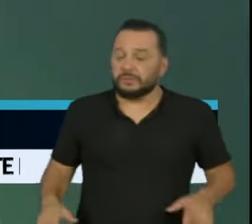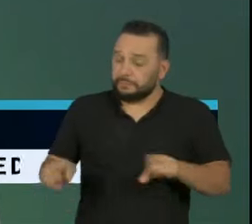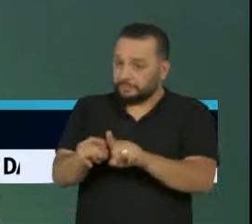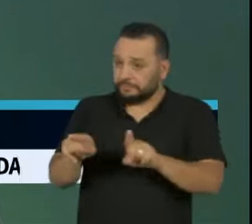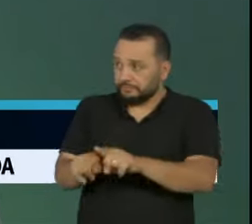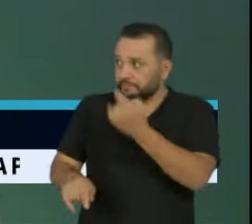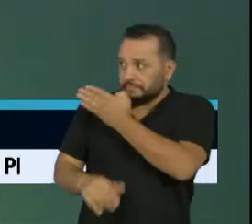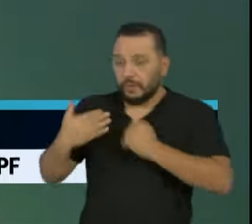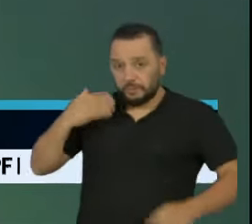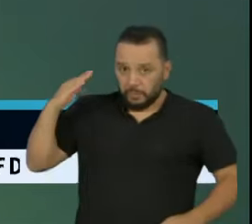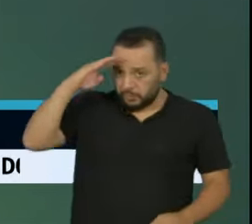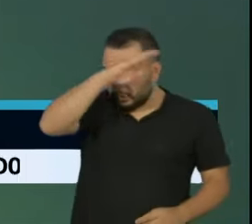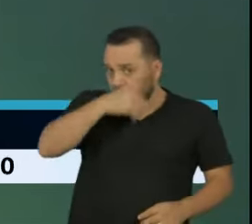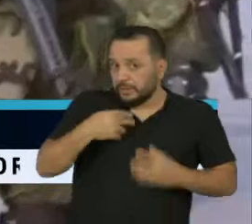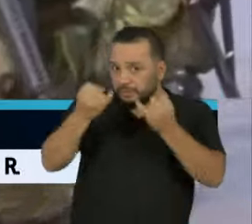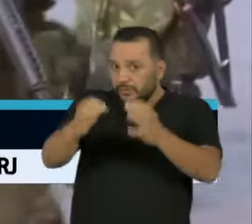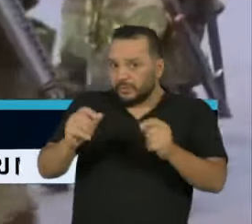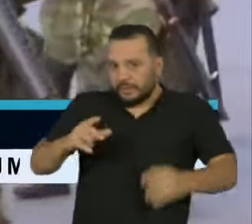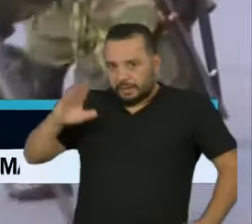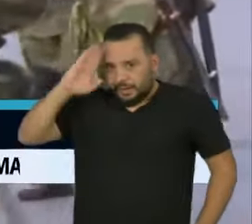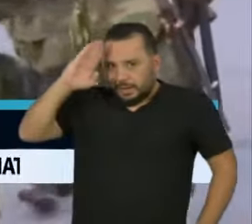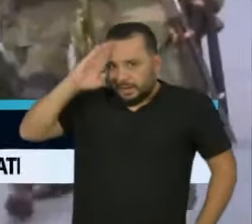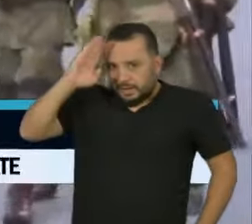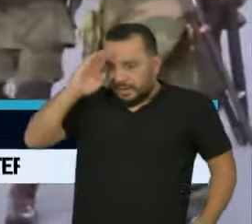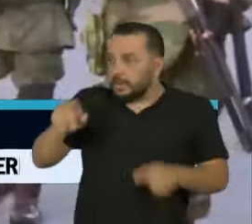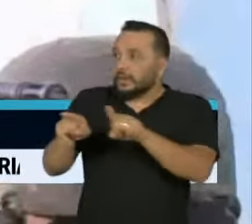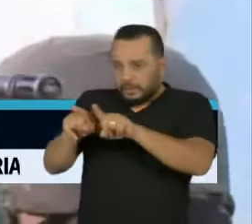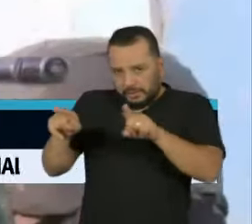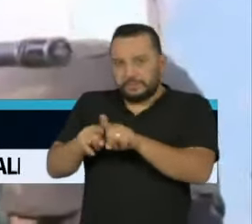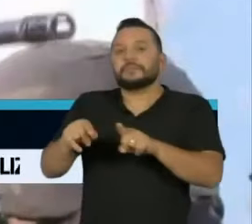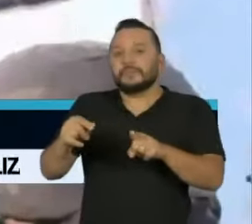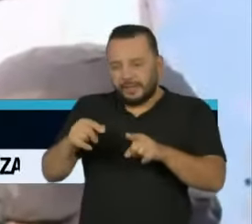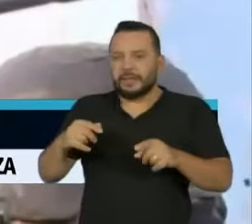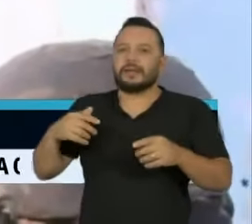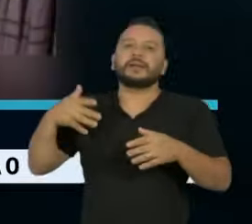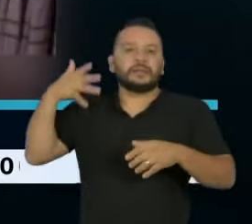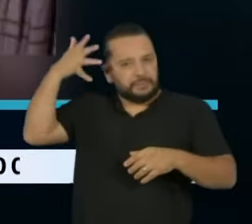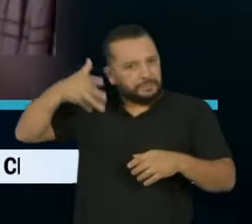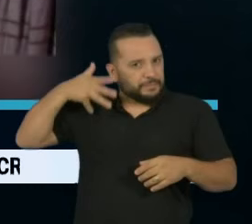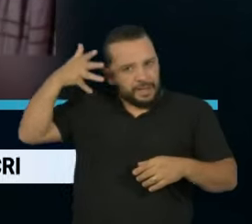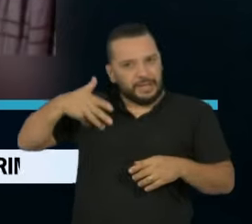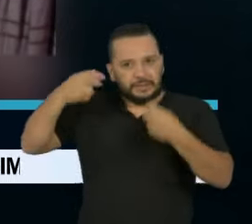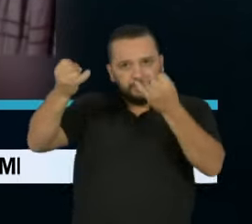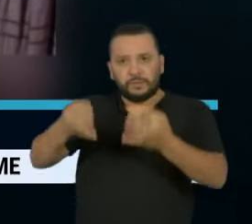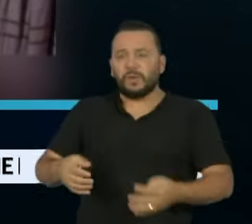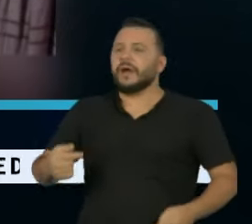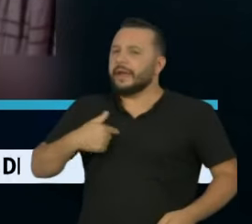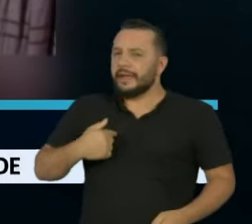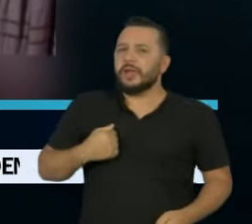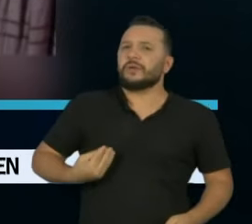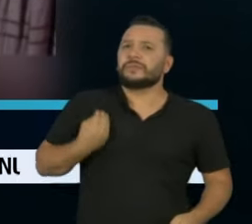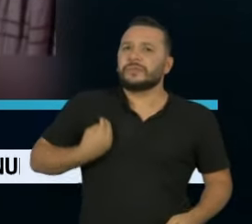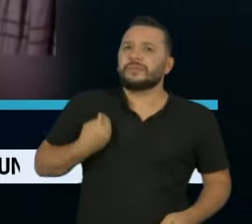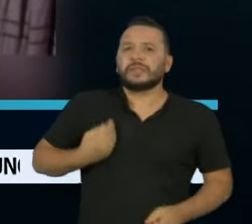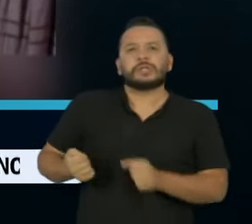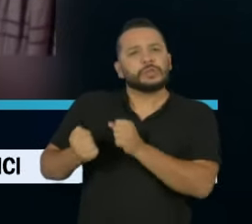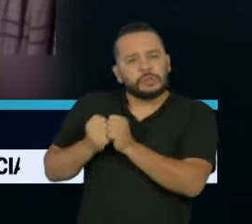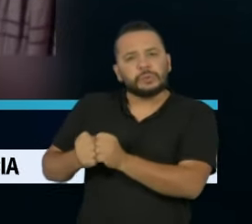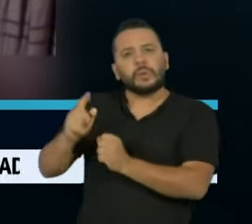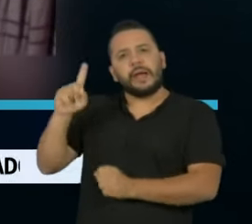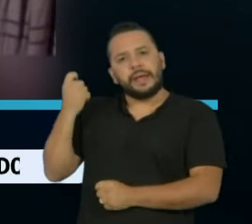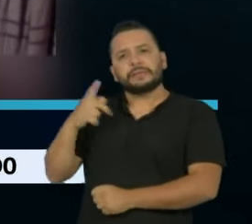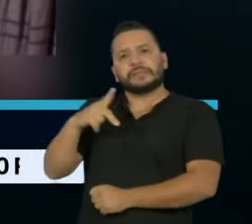frequência por Bolsonaro, as Forças Armadas também mereceram destaque no debate. Eu convivi, como conviveram todos os ex